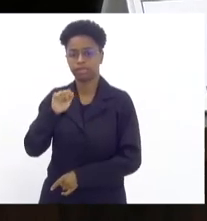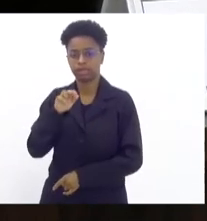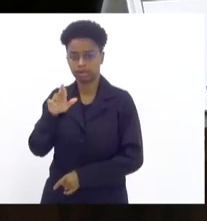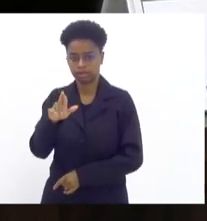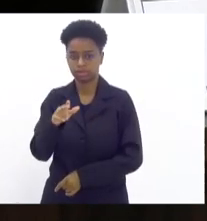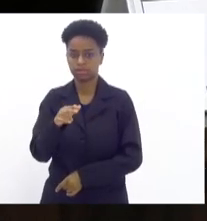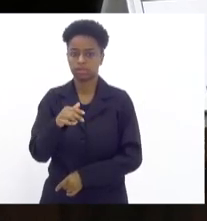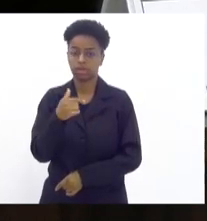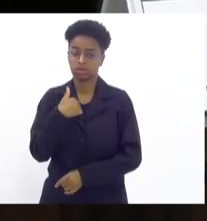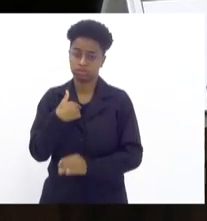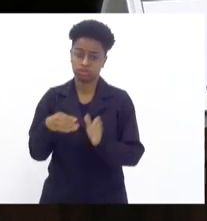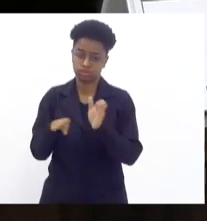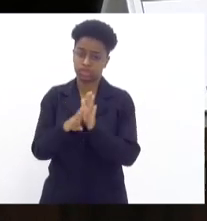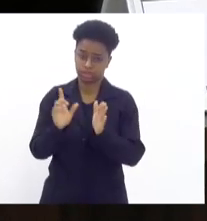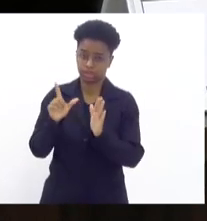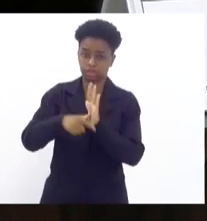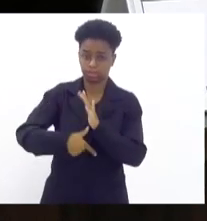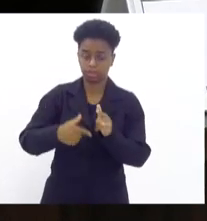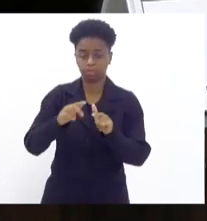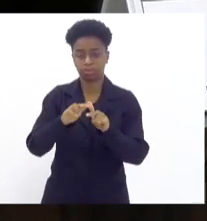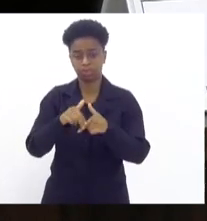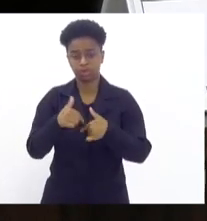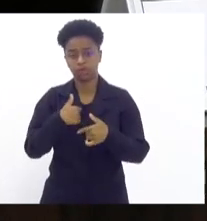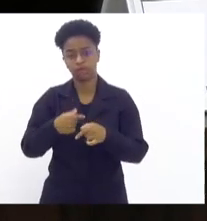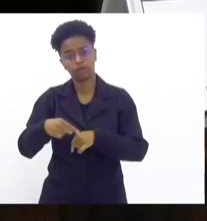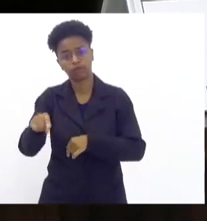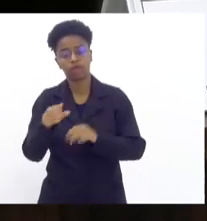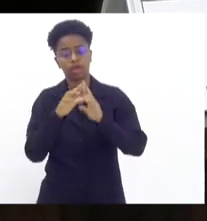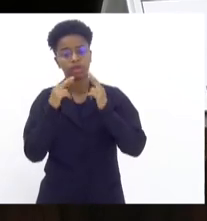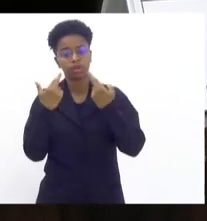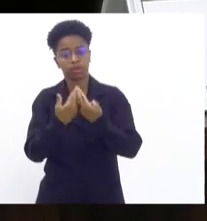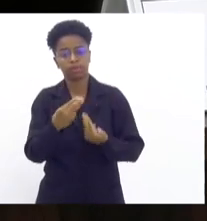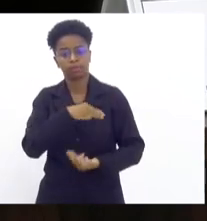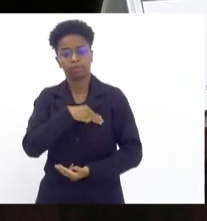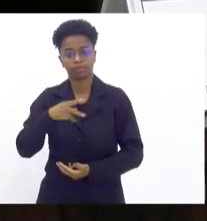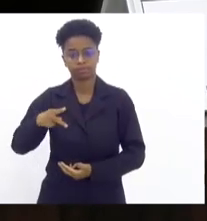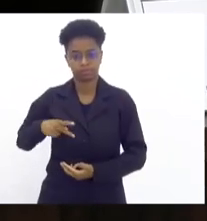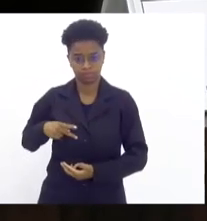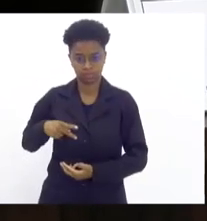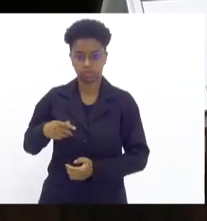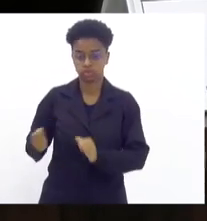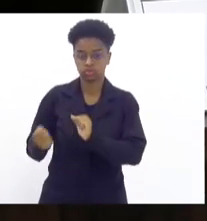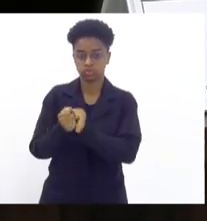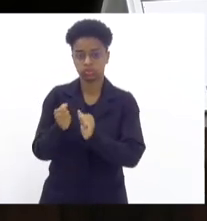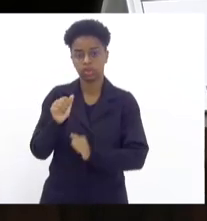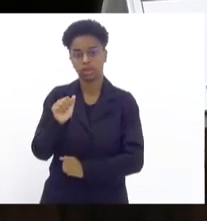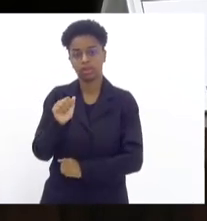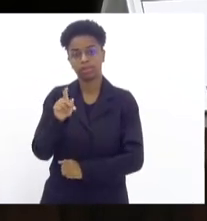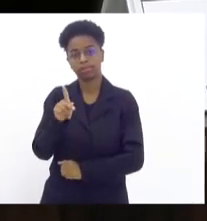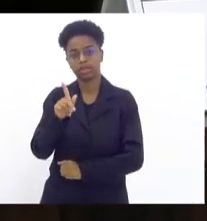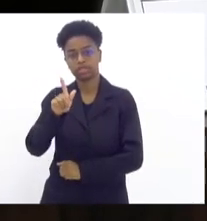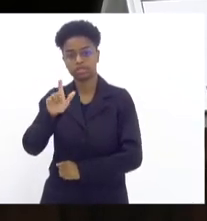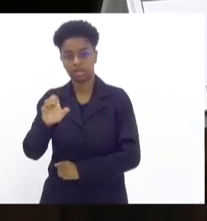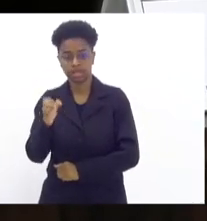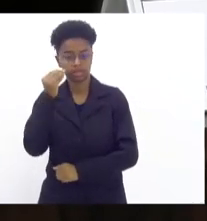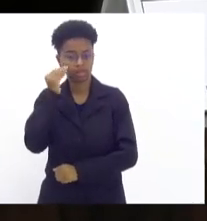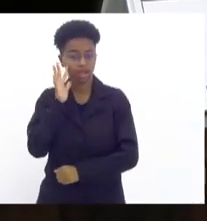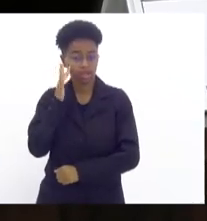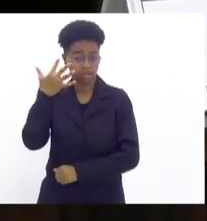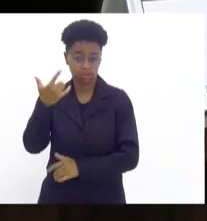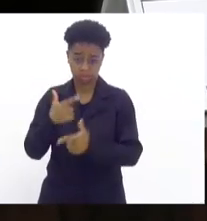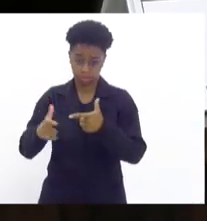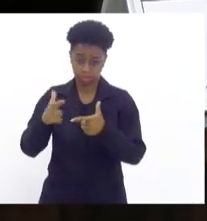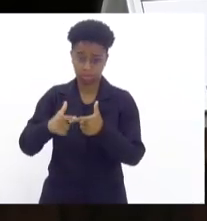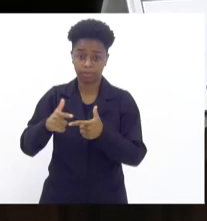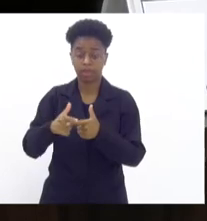cheguei tarde porque estava numa reunião do Ministério Público com a PGE para resolver os problemas do concurso